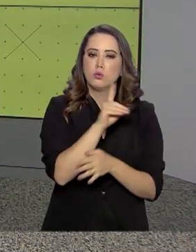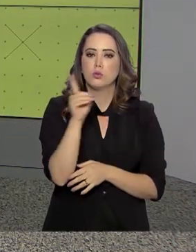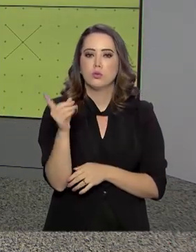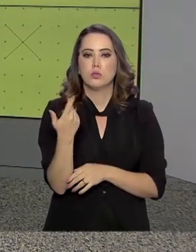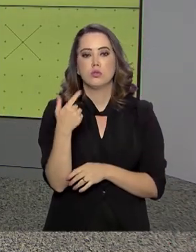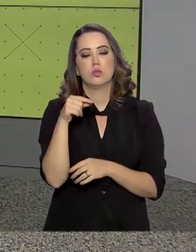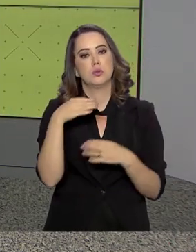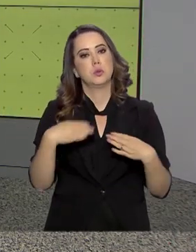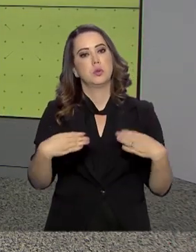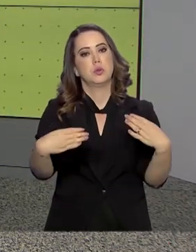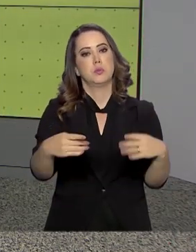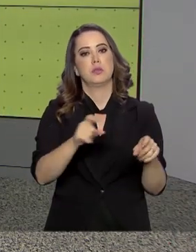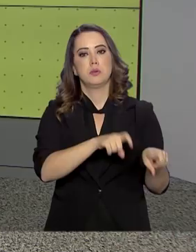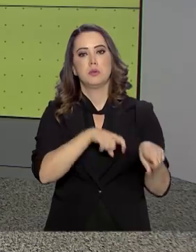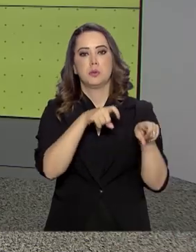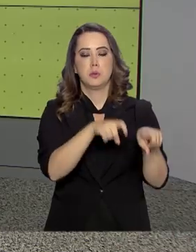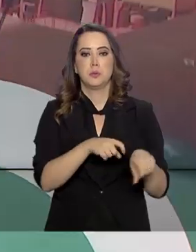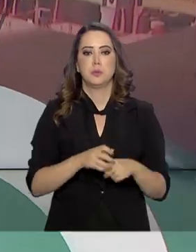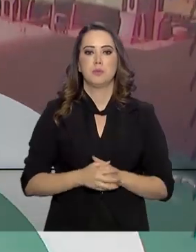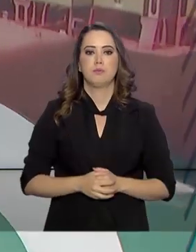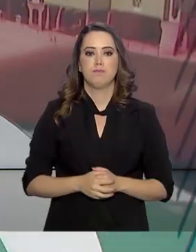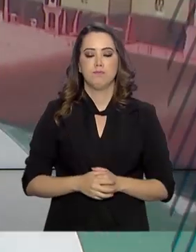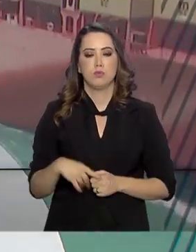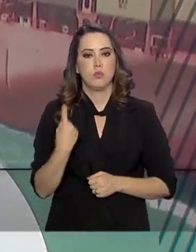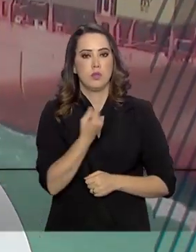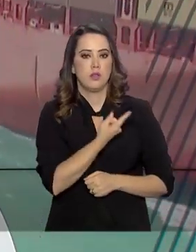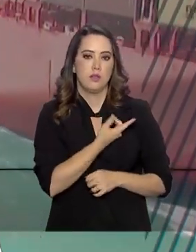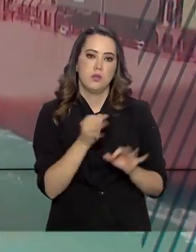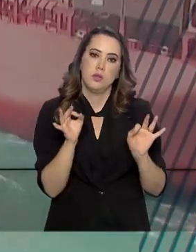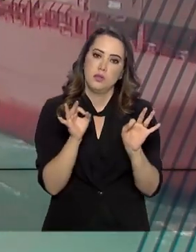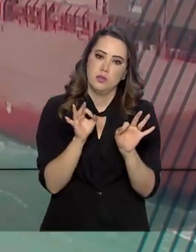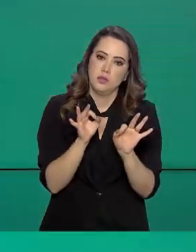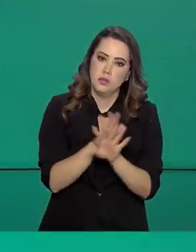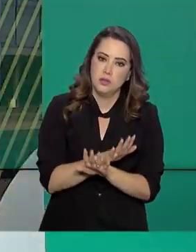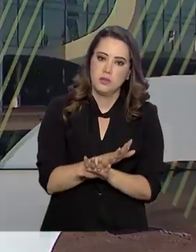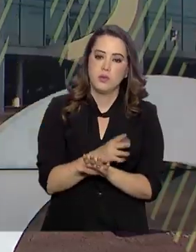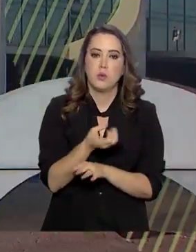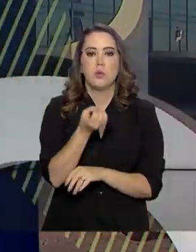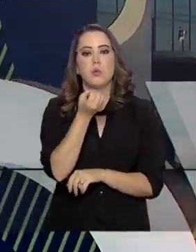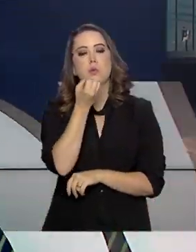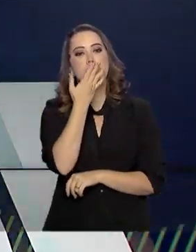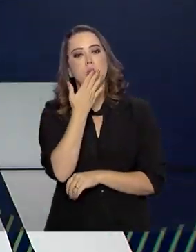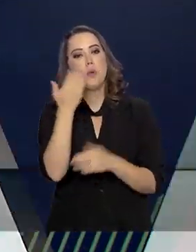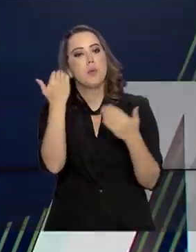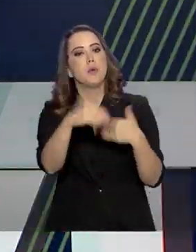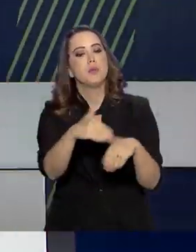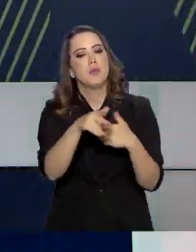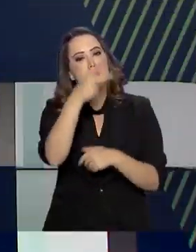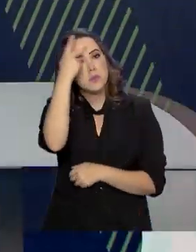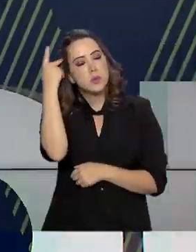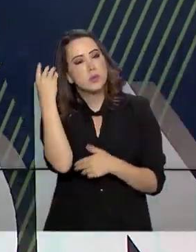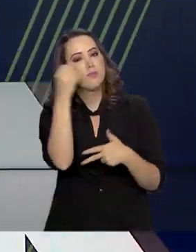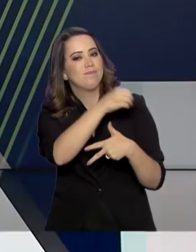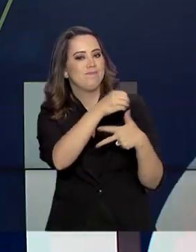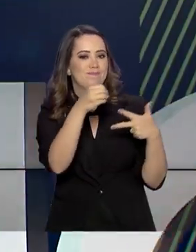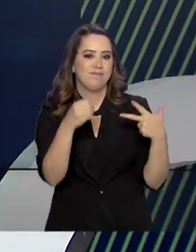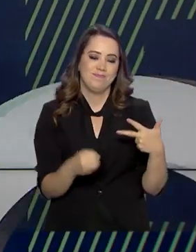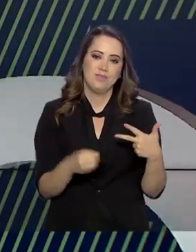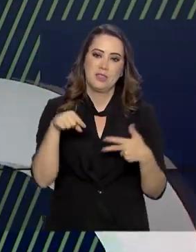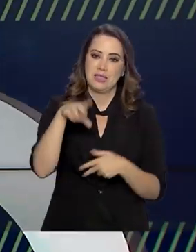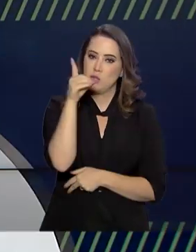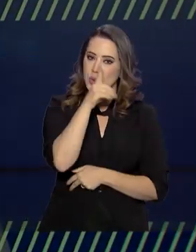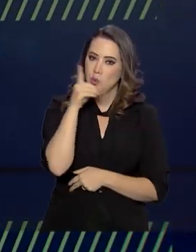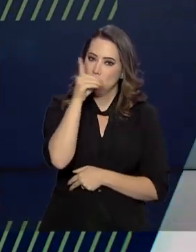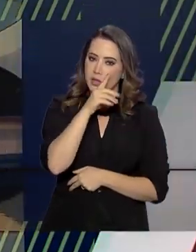Agricultura, Pecuária e Abastecimento. Nós vamos ficando por aqui e desejamos uma boa prova para quem vai fazer o Enem neste